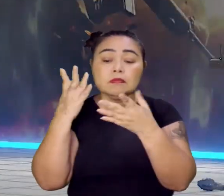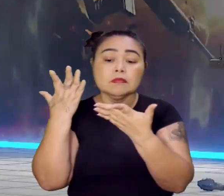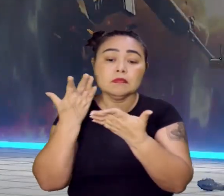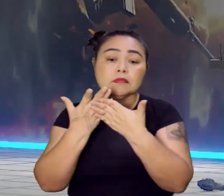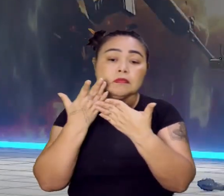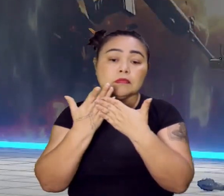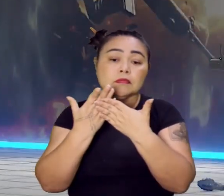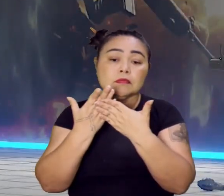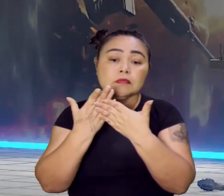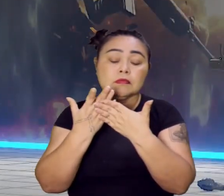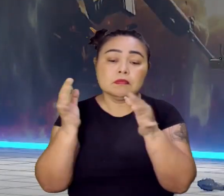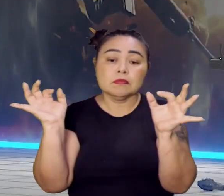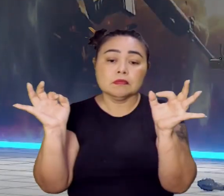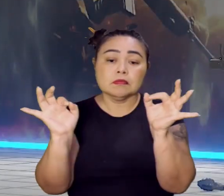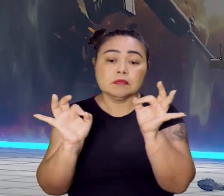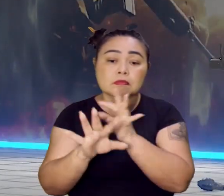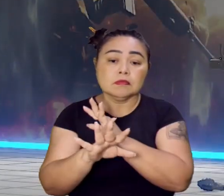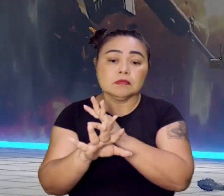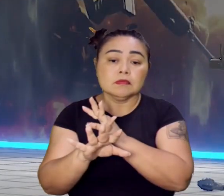concluir ela.